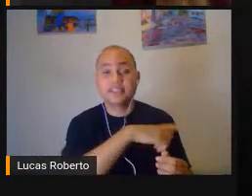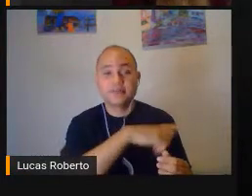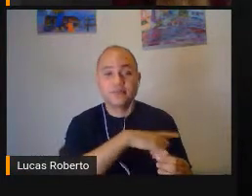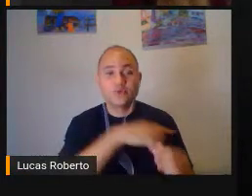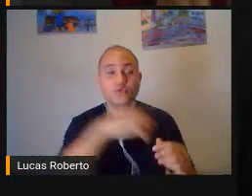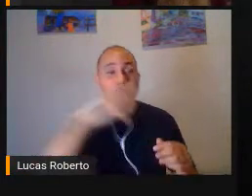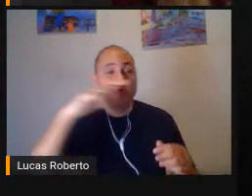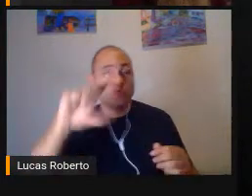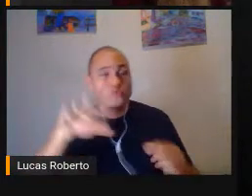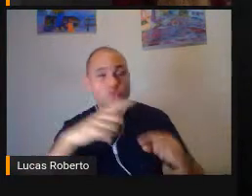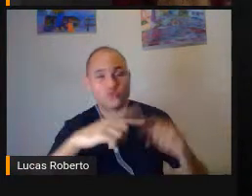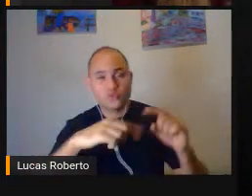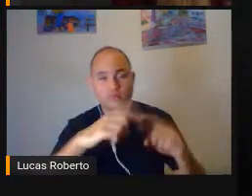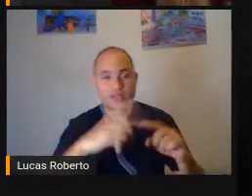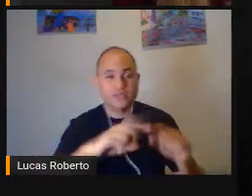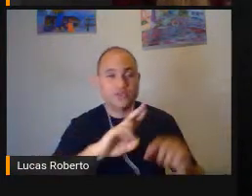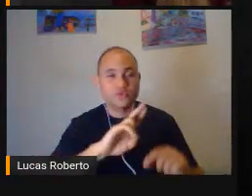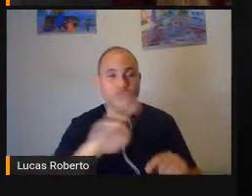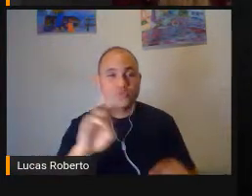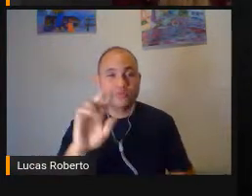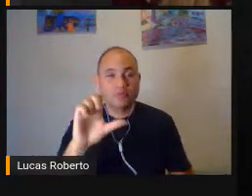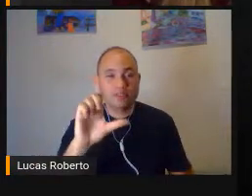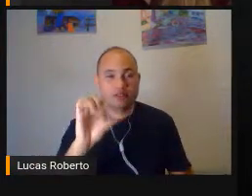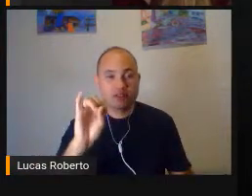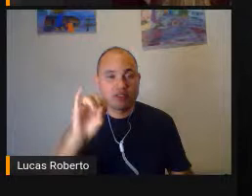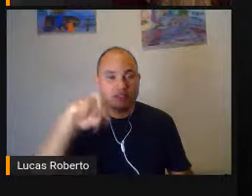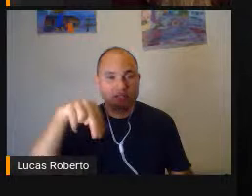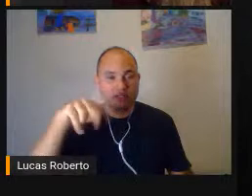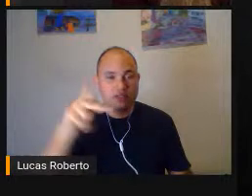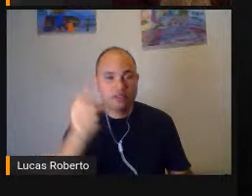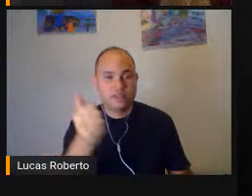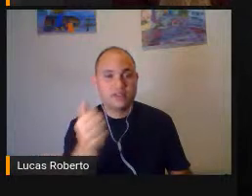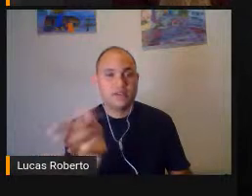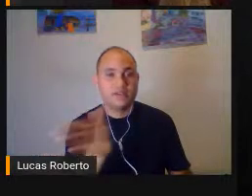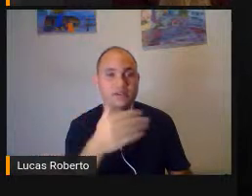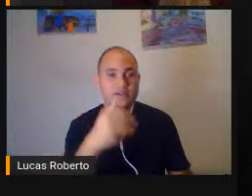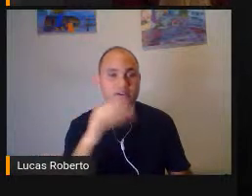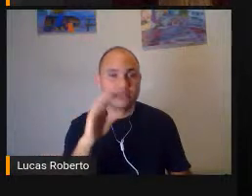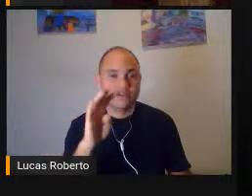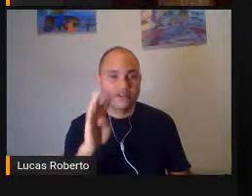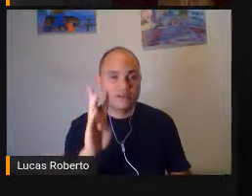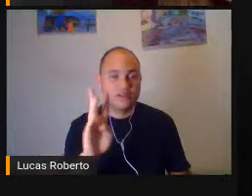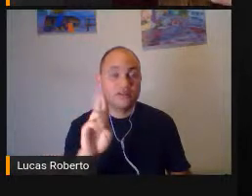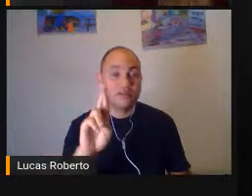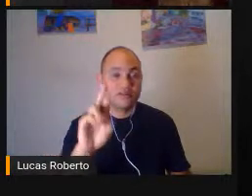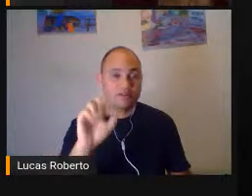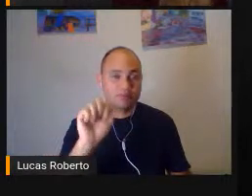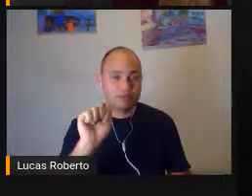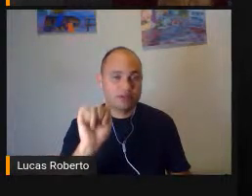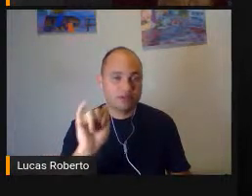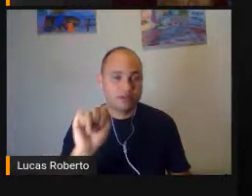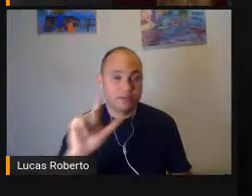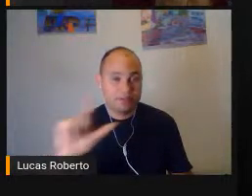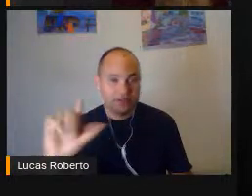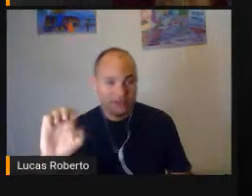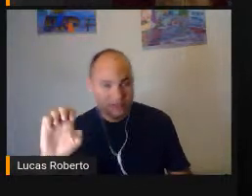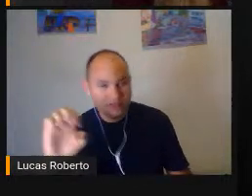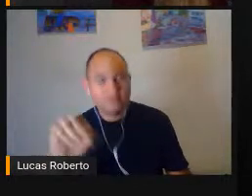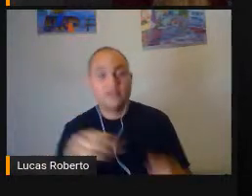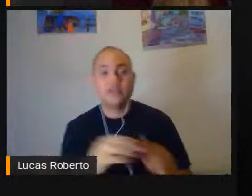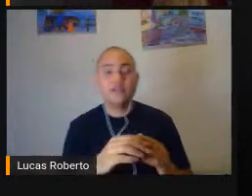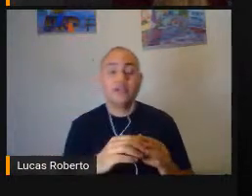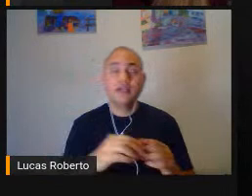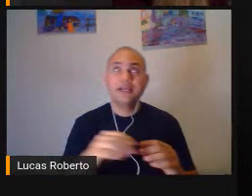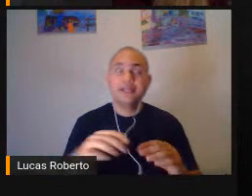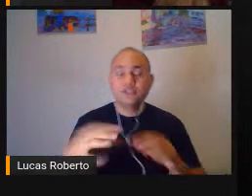braille Que é um instrumento Que é acoplado Ao computador E enquanto o texto Vai passando na tela Esse display